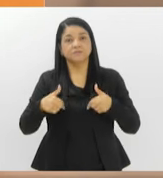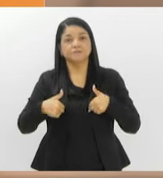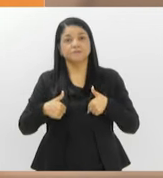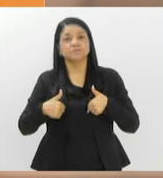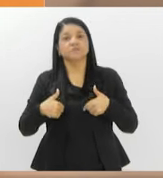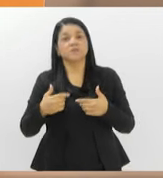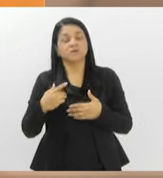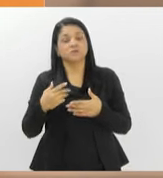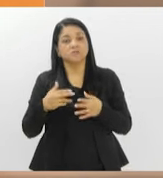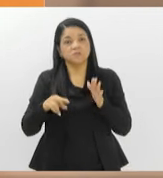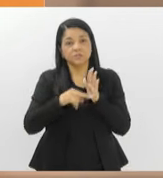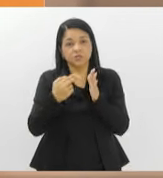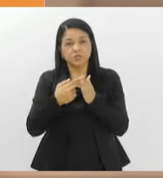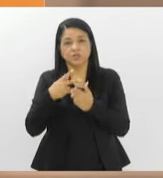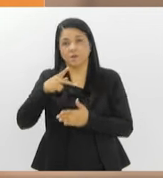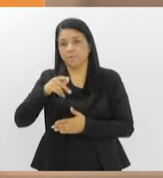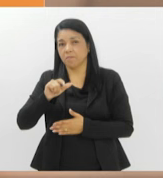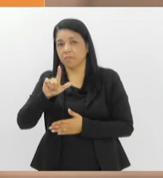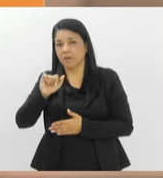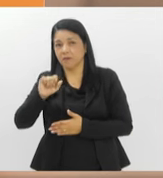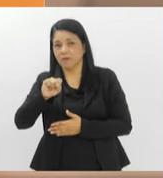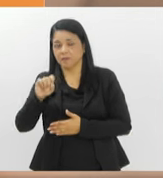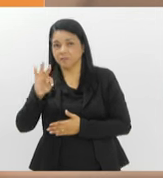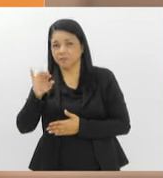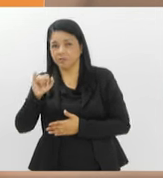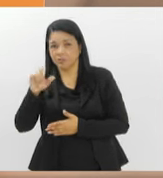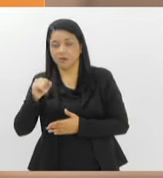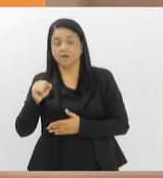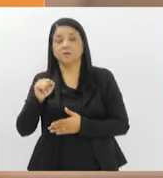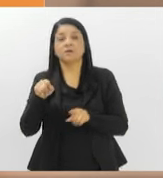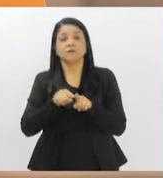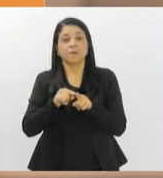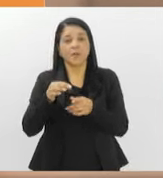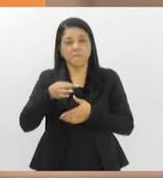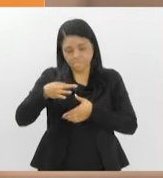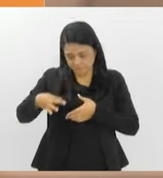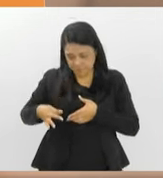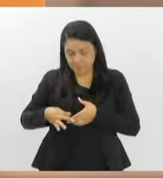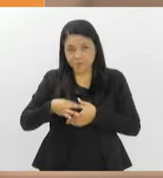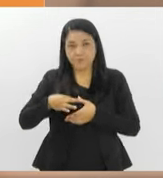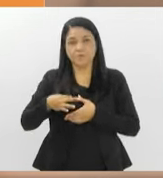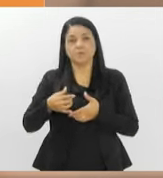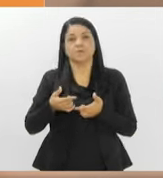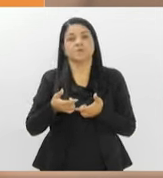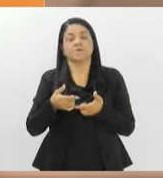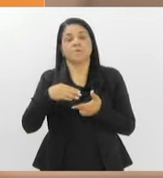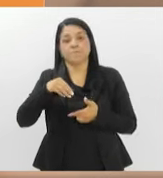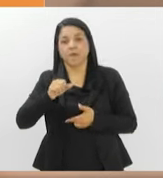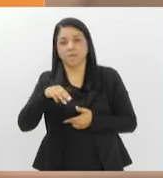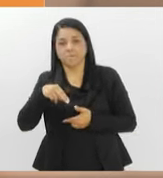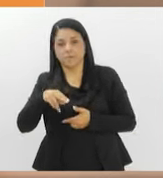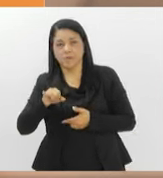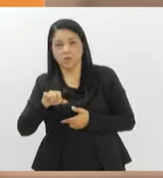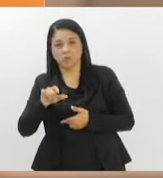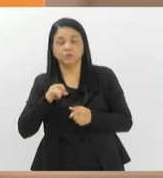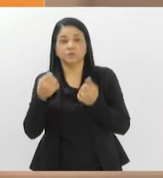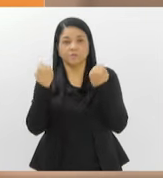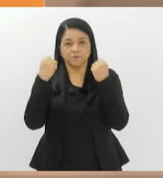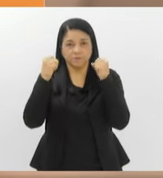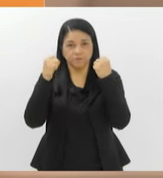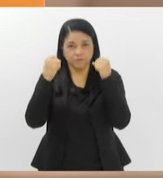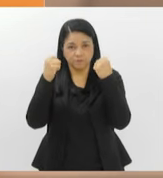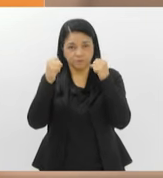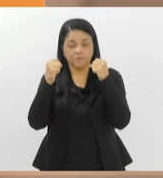realização de cirurgia plástica de reconstrução, além da micropigmentação dos mamilos e fisioterapia de